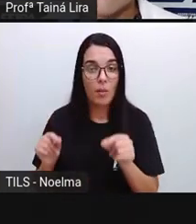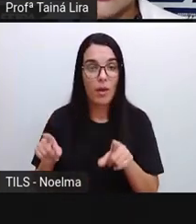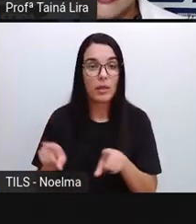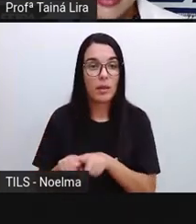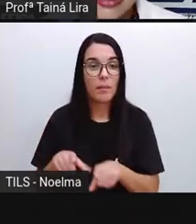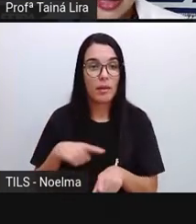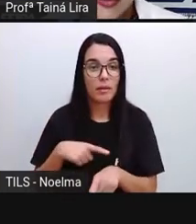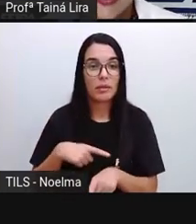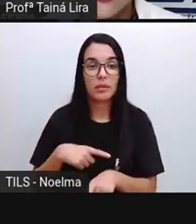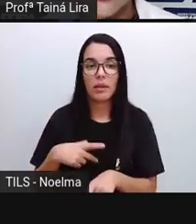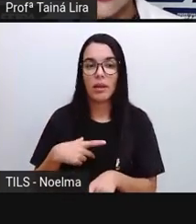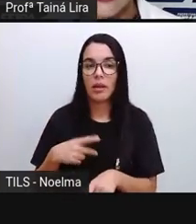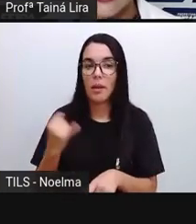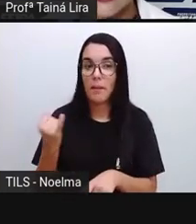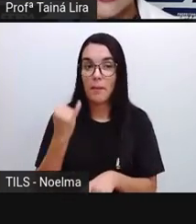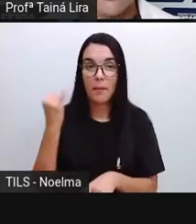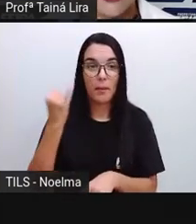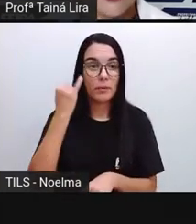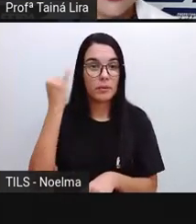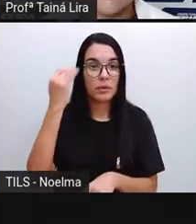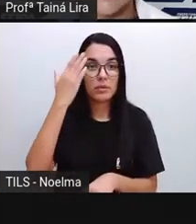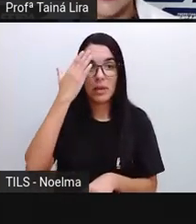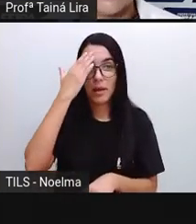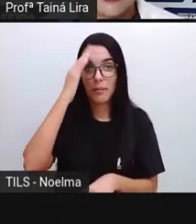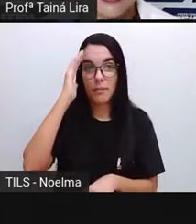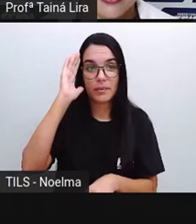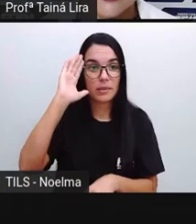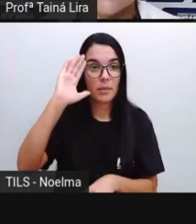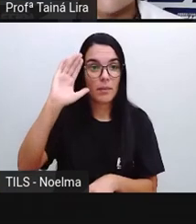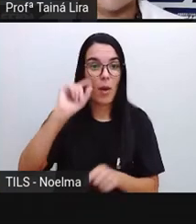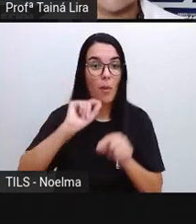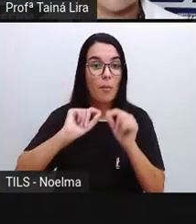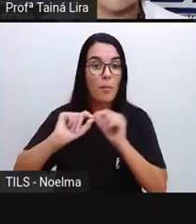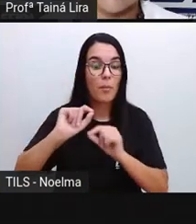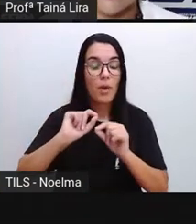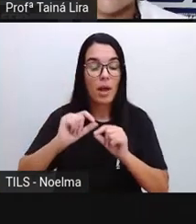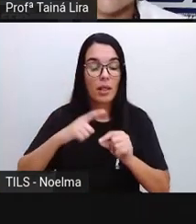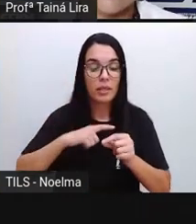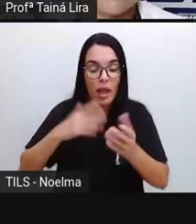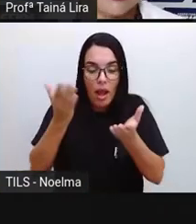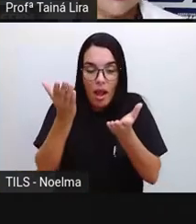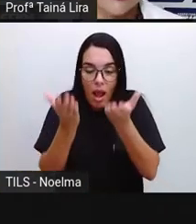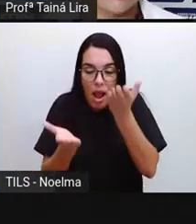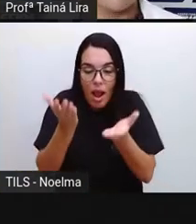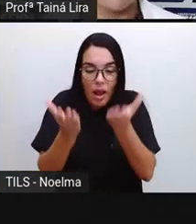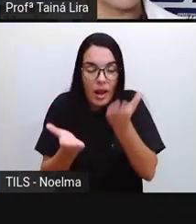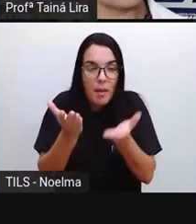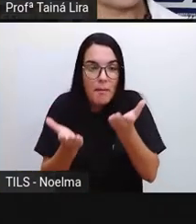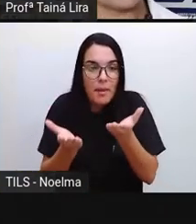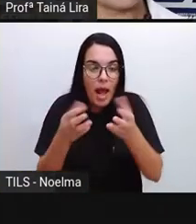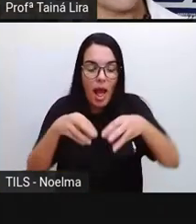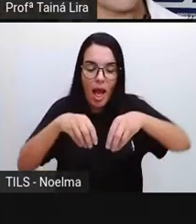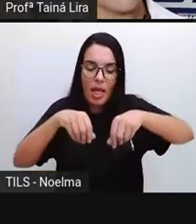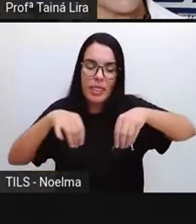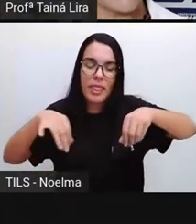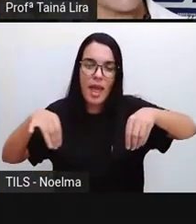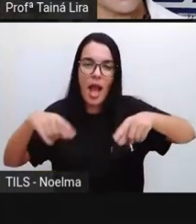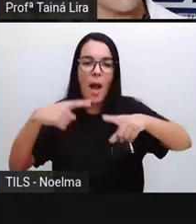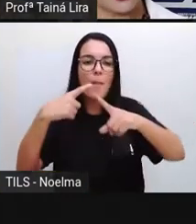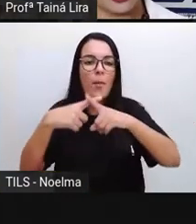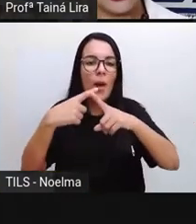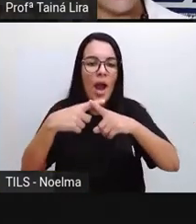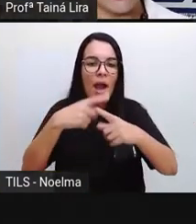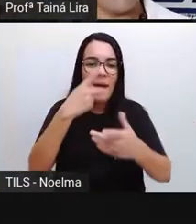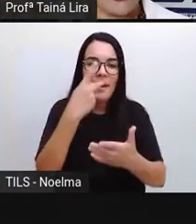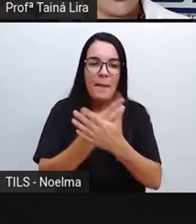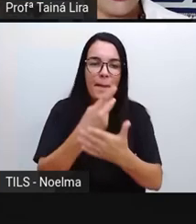um papel fundamental, porque ela é que vai equilibrar a Terra para que a Terra realize ali os movimentos, como nós vimos, né? Que a